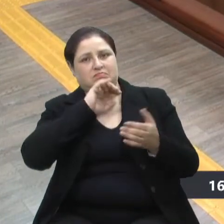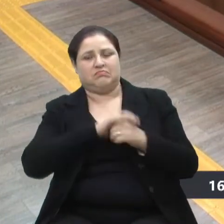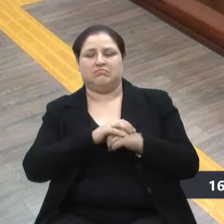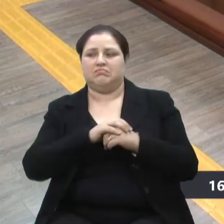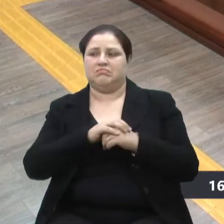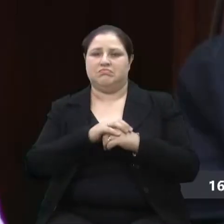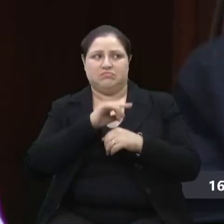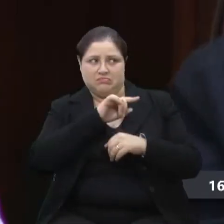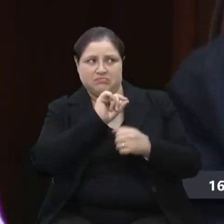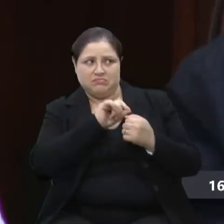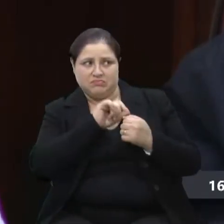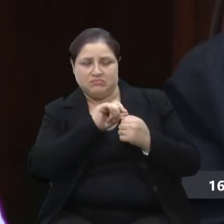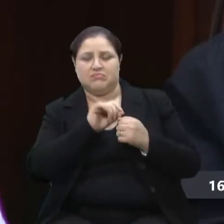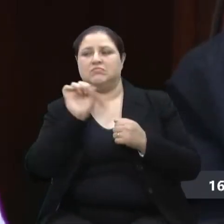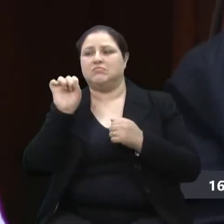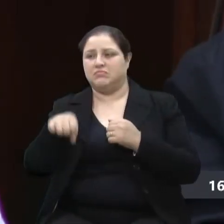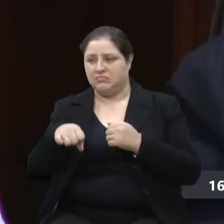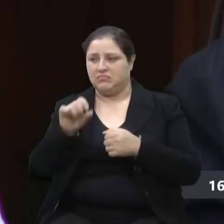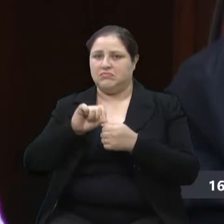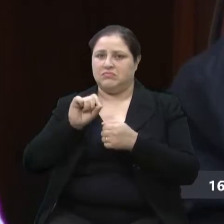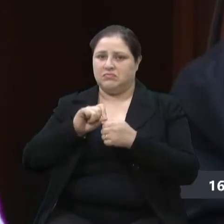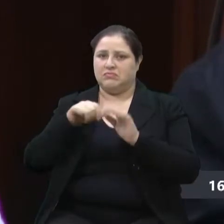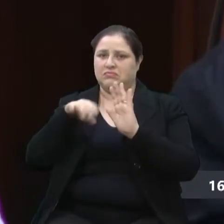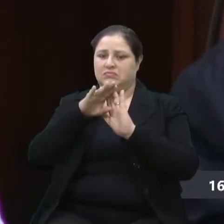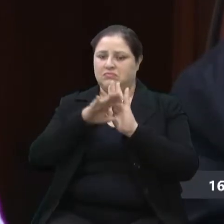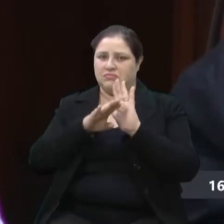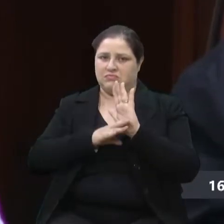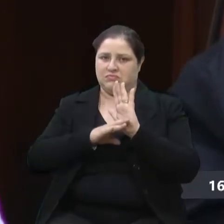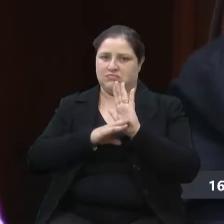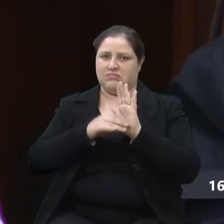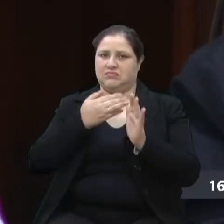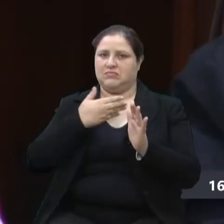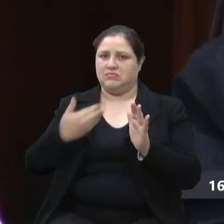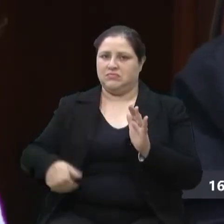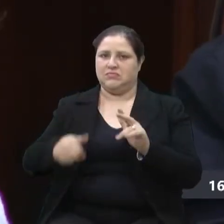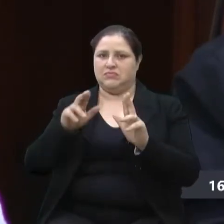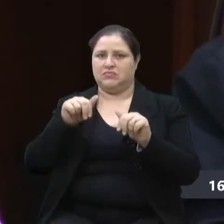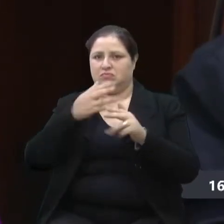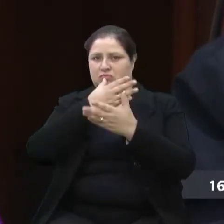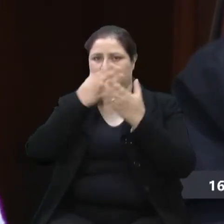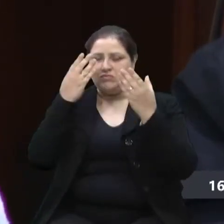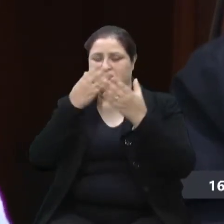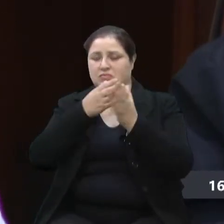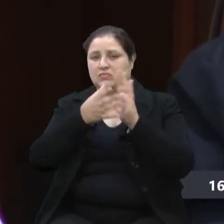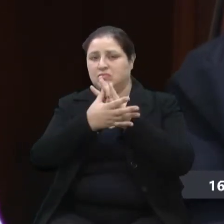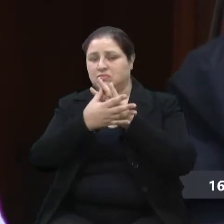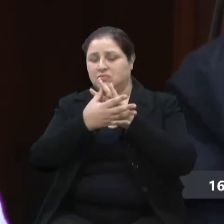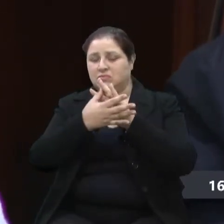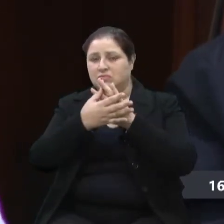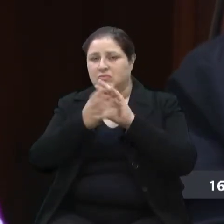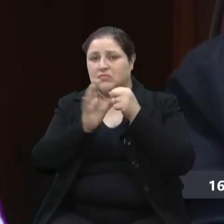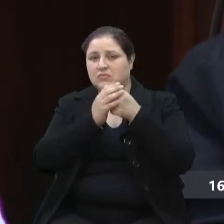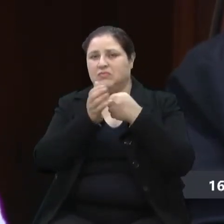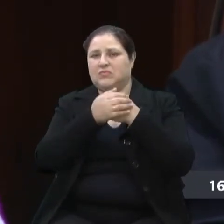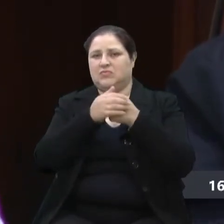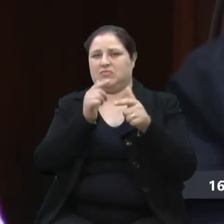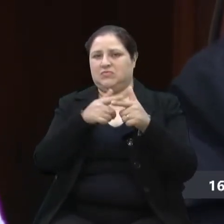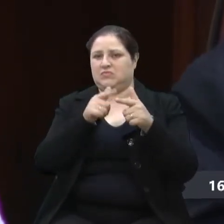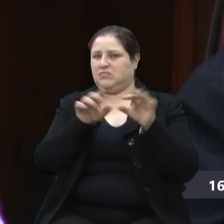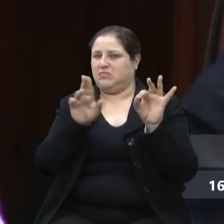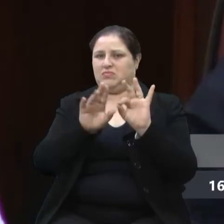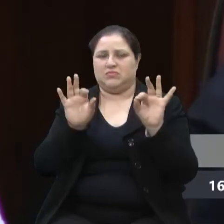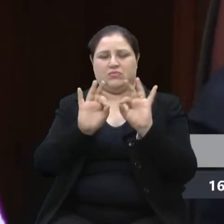cumprindo a rígida, este governo sabe nunca esconder os problemas que tem, como eu sempre disse, portas